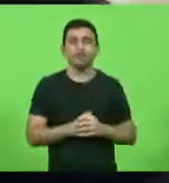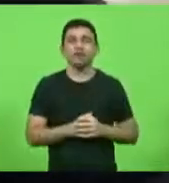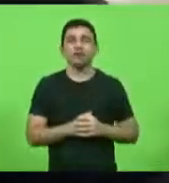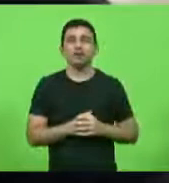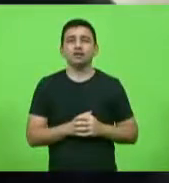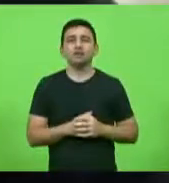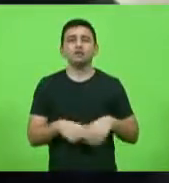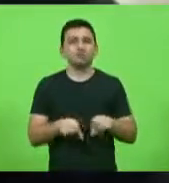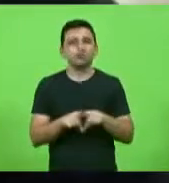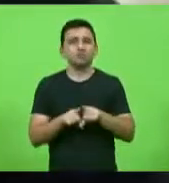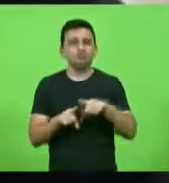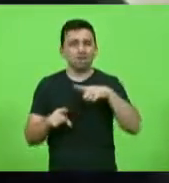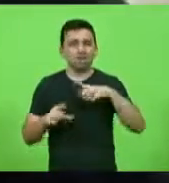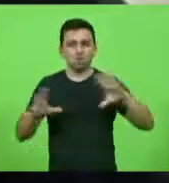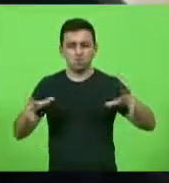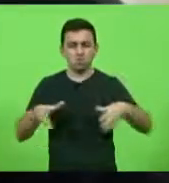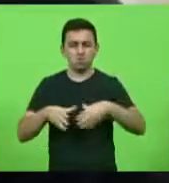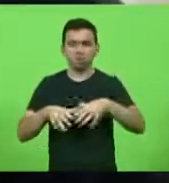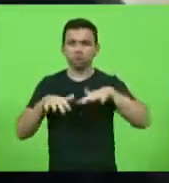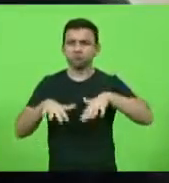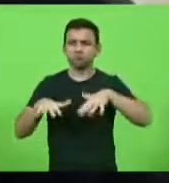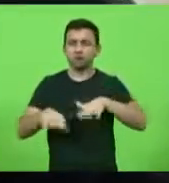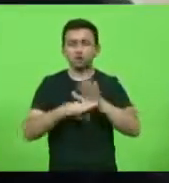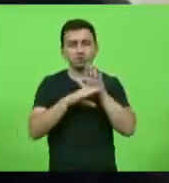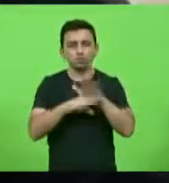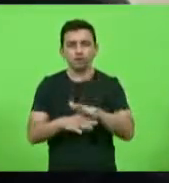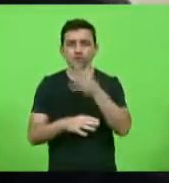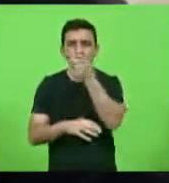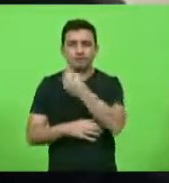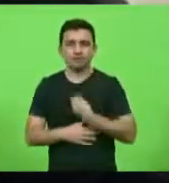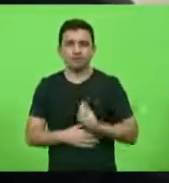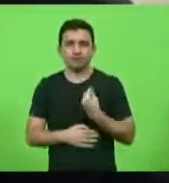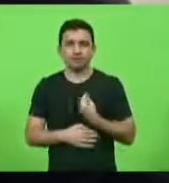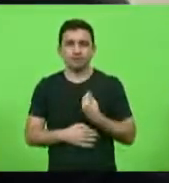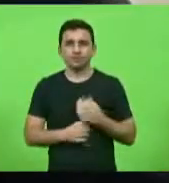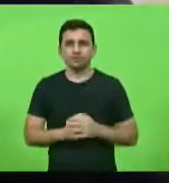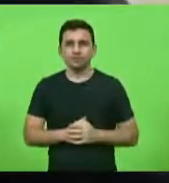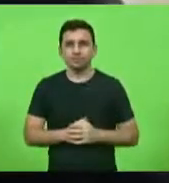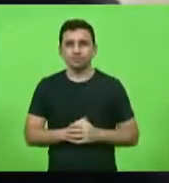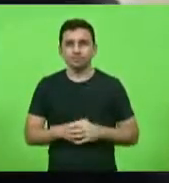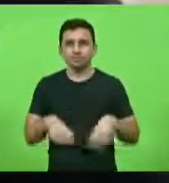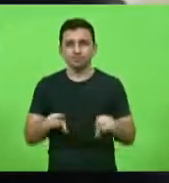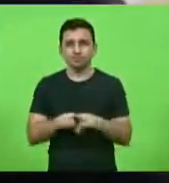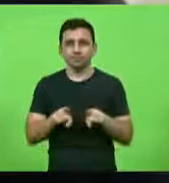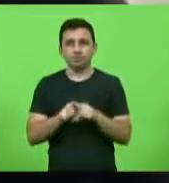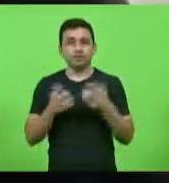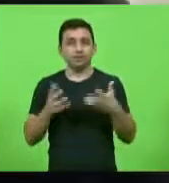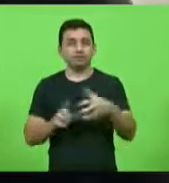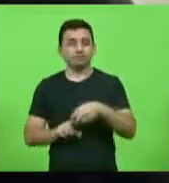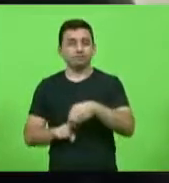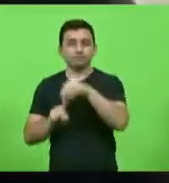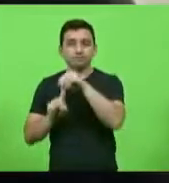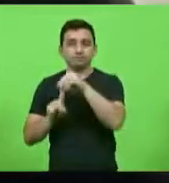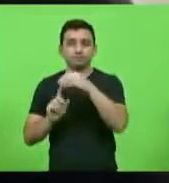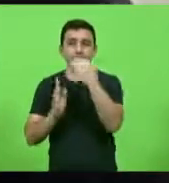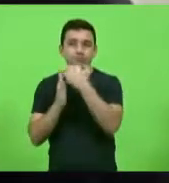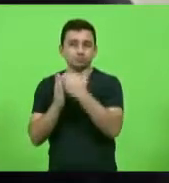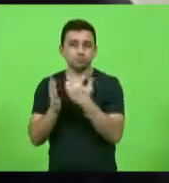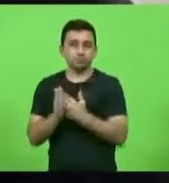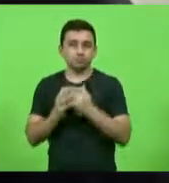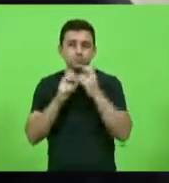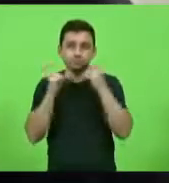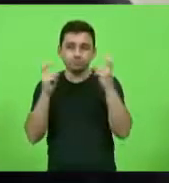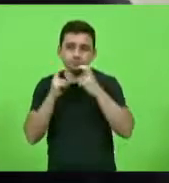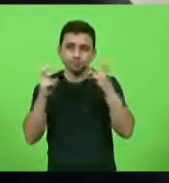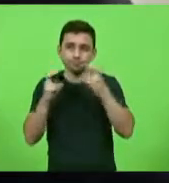força-tarefa para salvar vidas como dizem os organizadores também quero destacar aqui o programa de socorro financeiro às